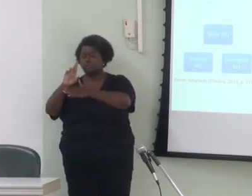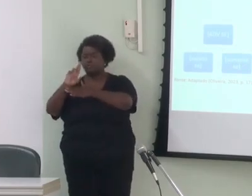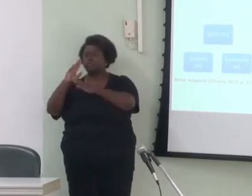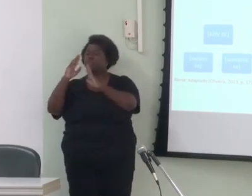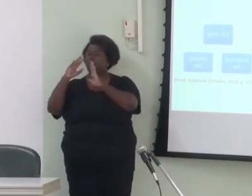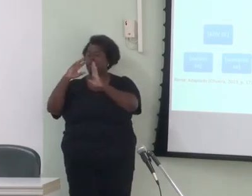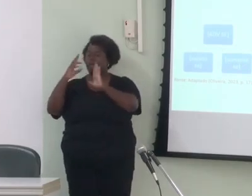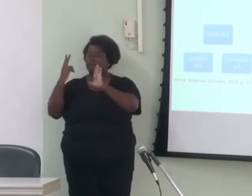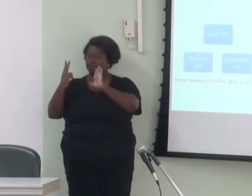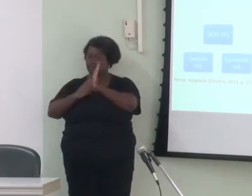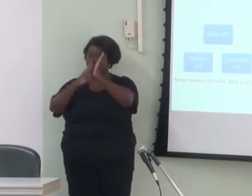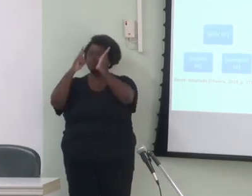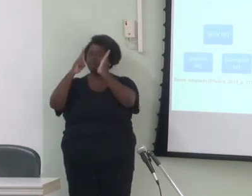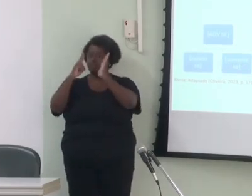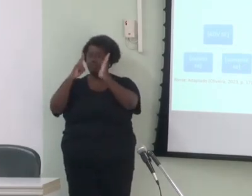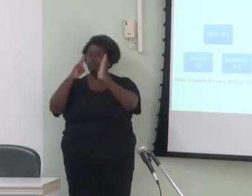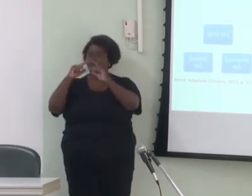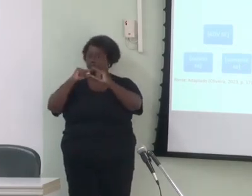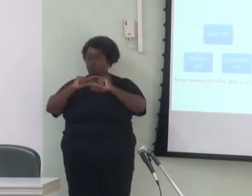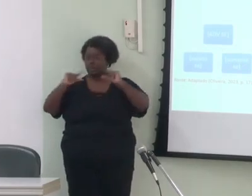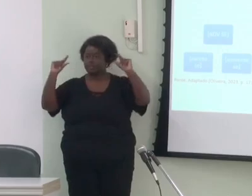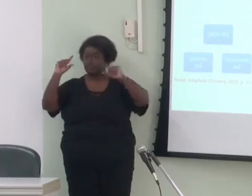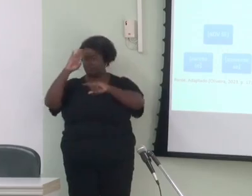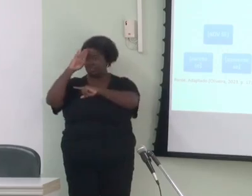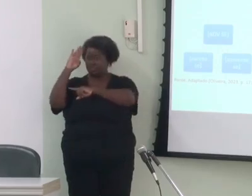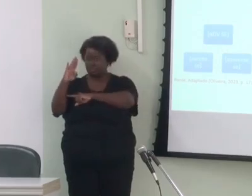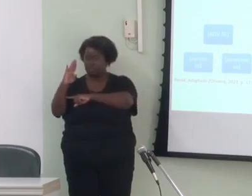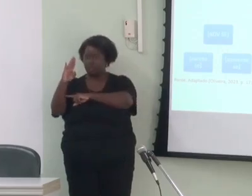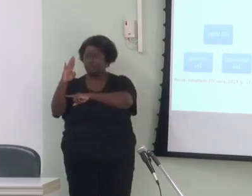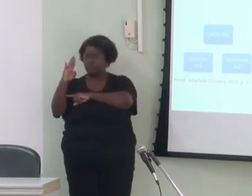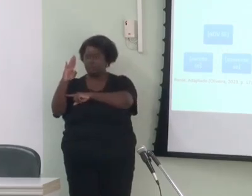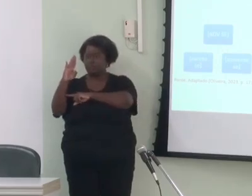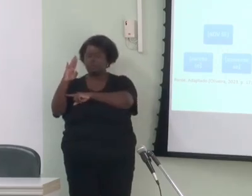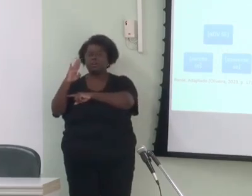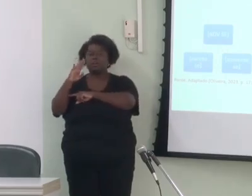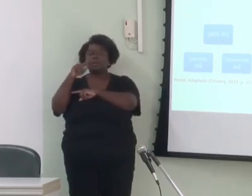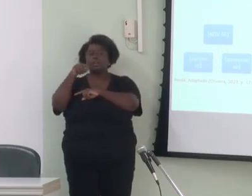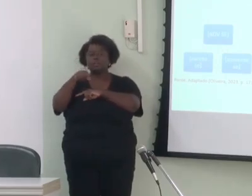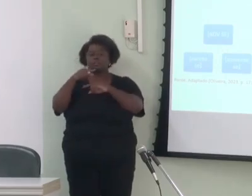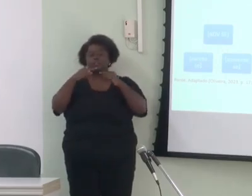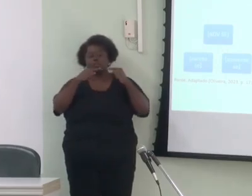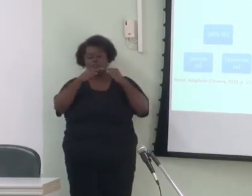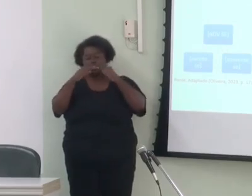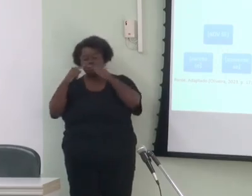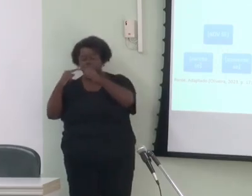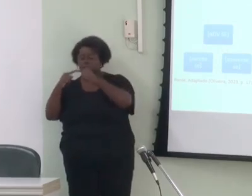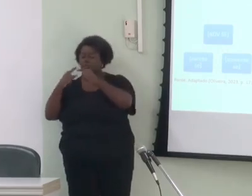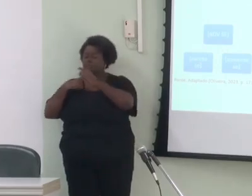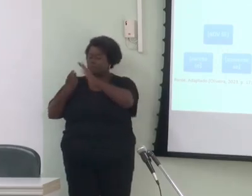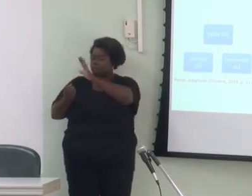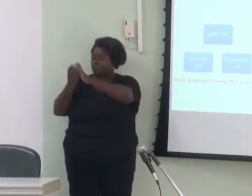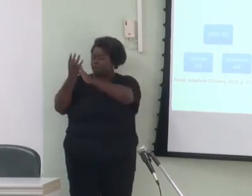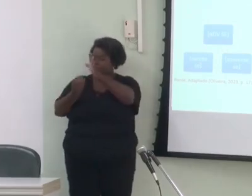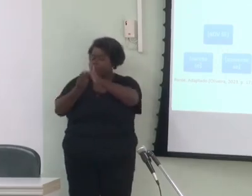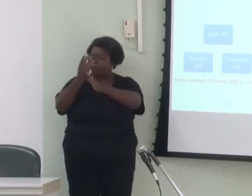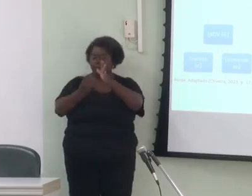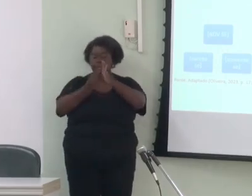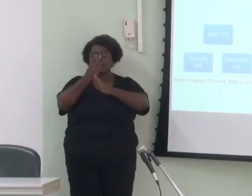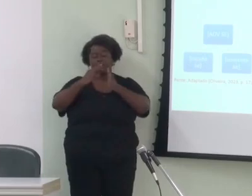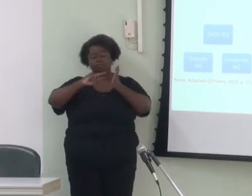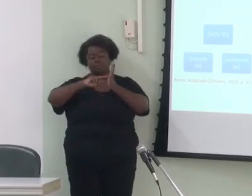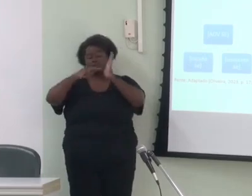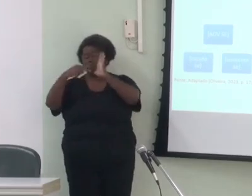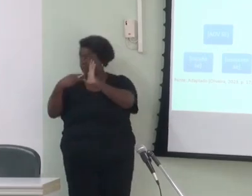pragmática da chamada oração principal da correlação dessa combinação emergem diferentes significados da relação